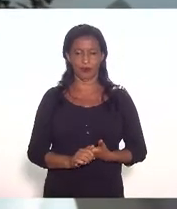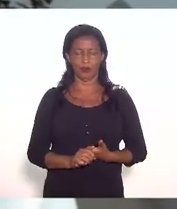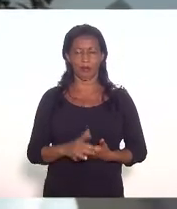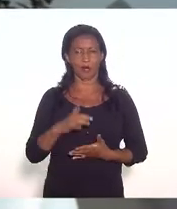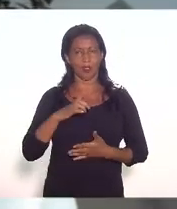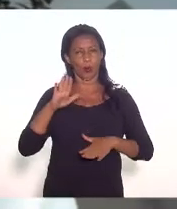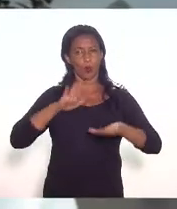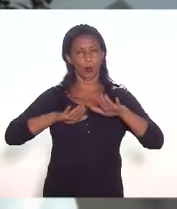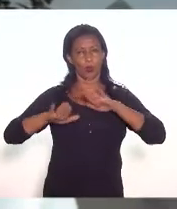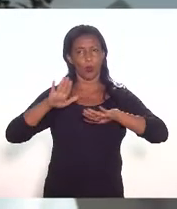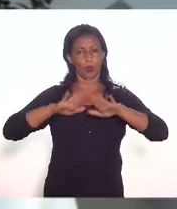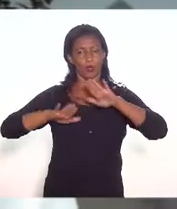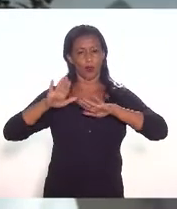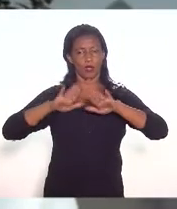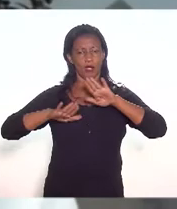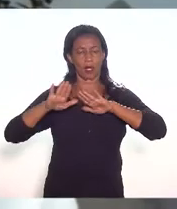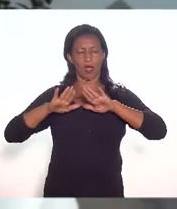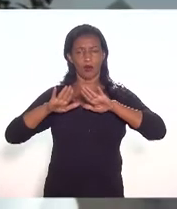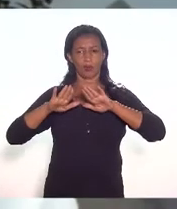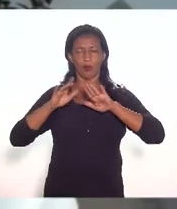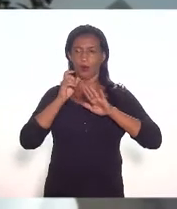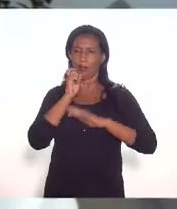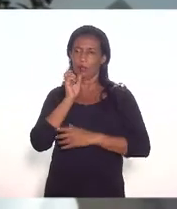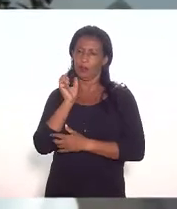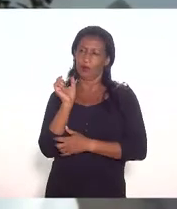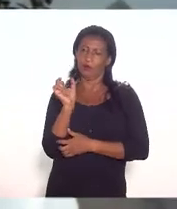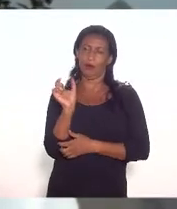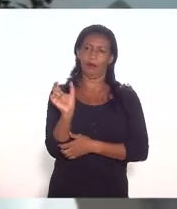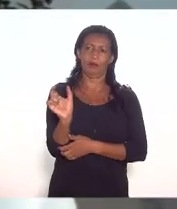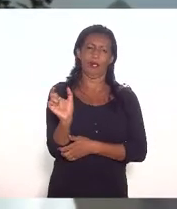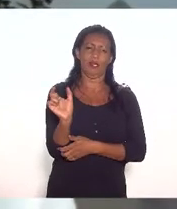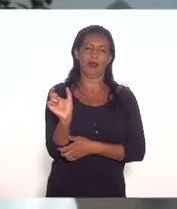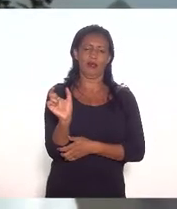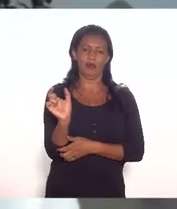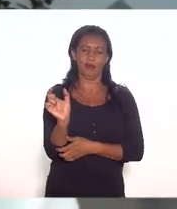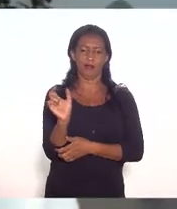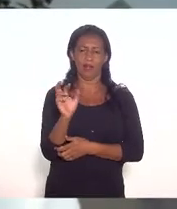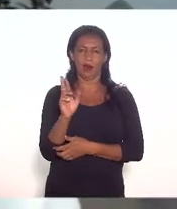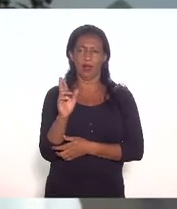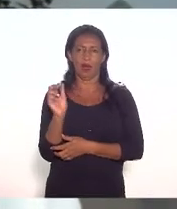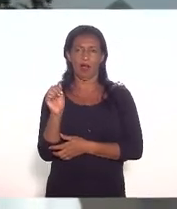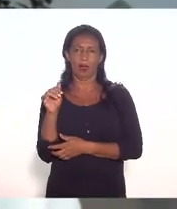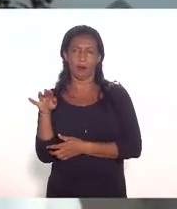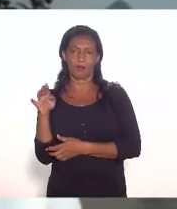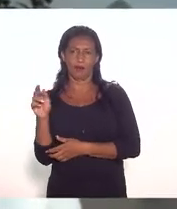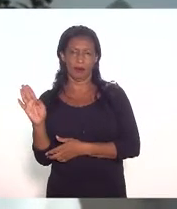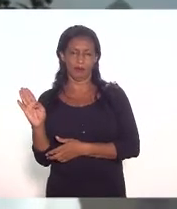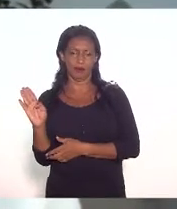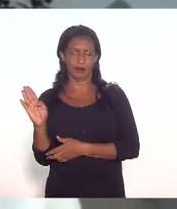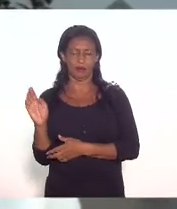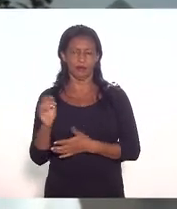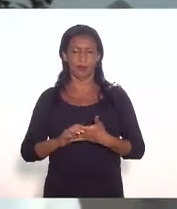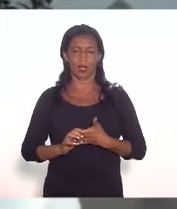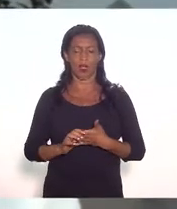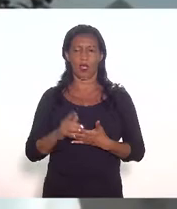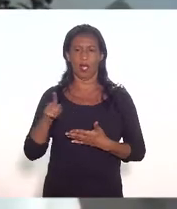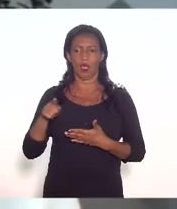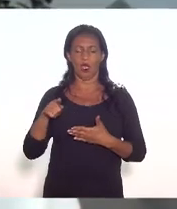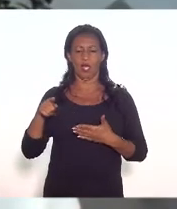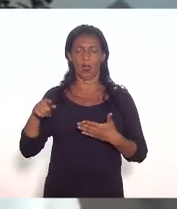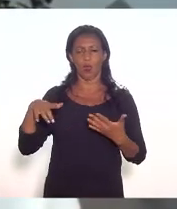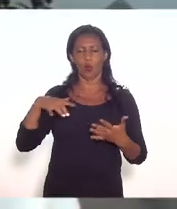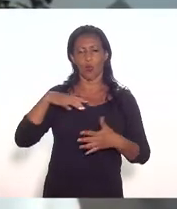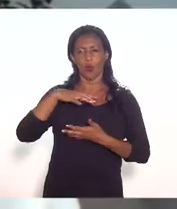certo cuidado com a utilização dessa expressão dessa denominação hub o movimento do